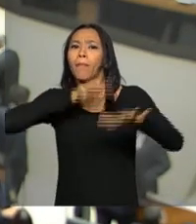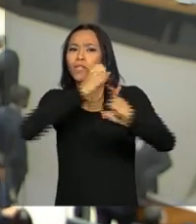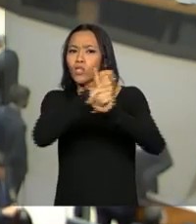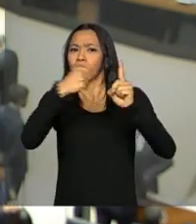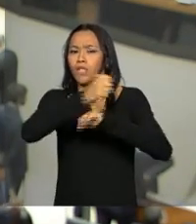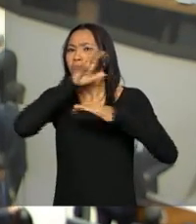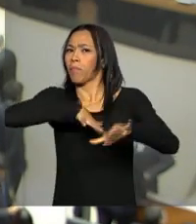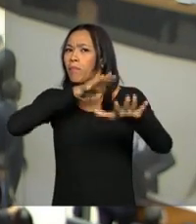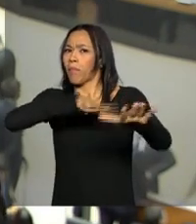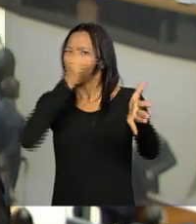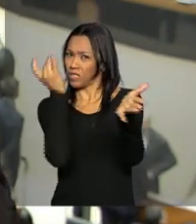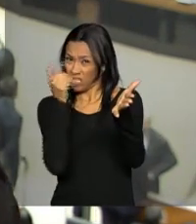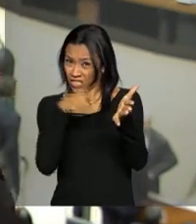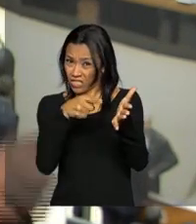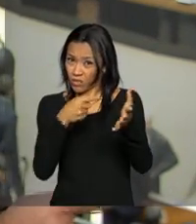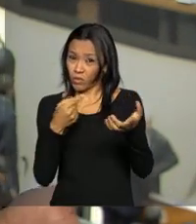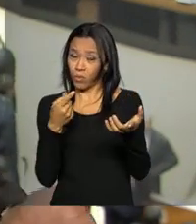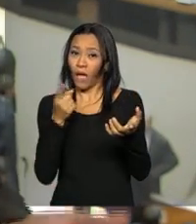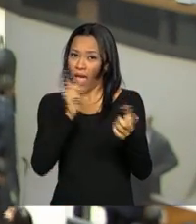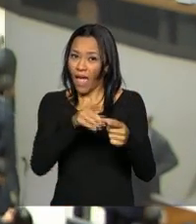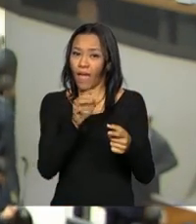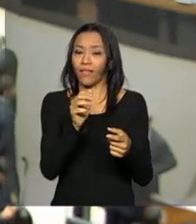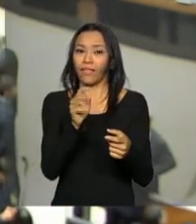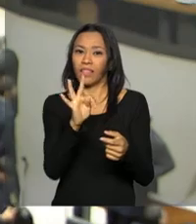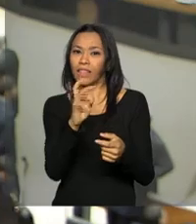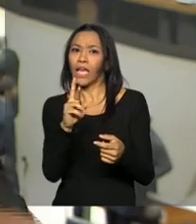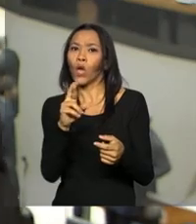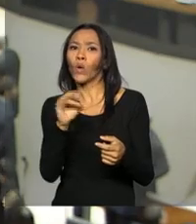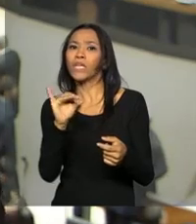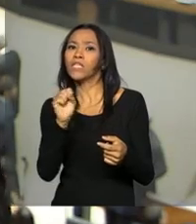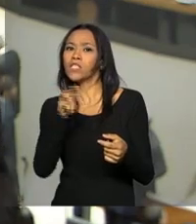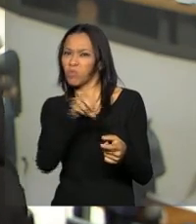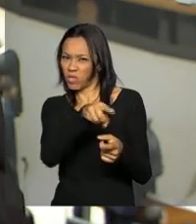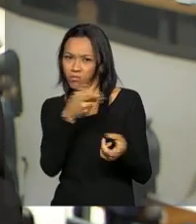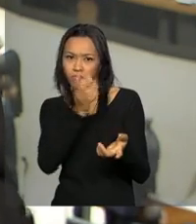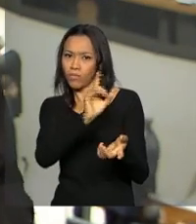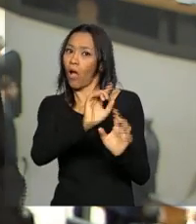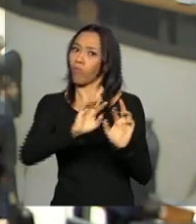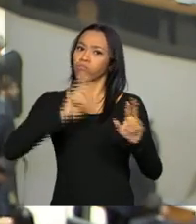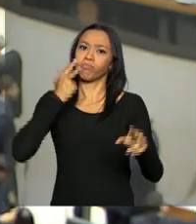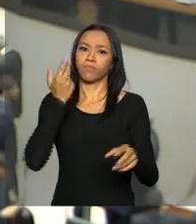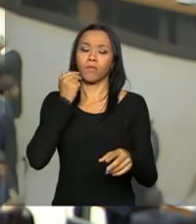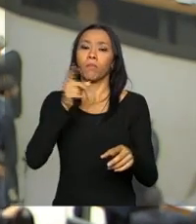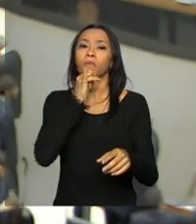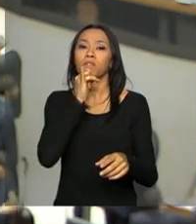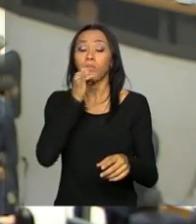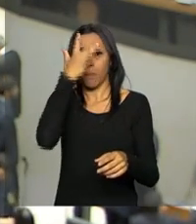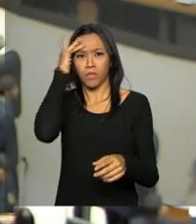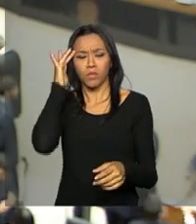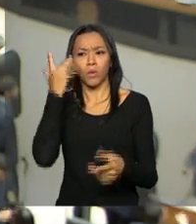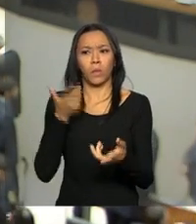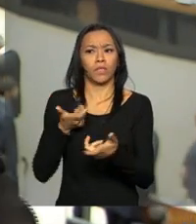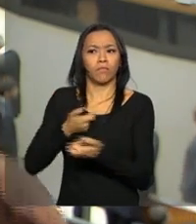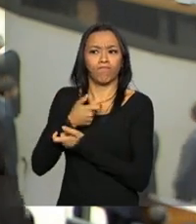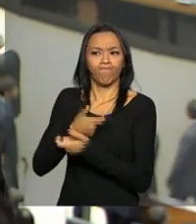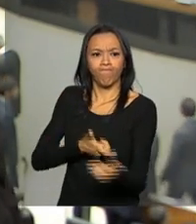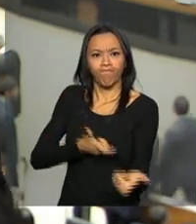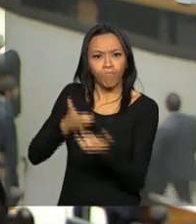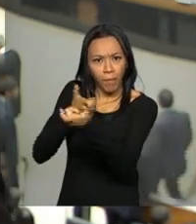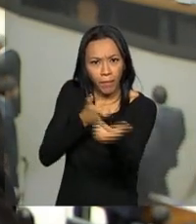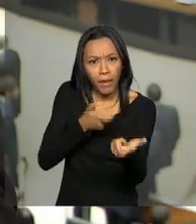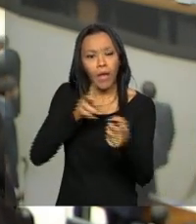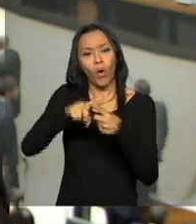movimentos sociais. O crime de terrorismo é definido como qualquer ato que represente um atentado contra a integridade